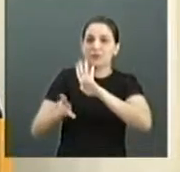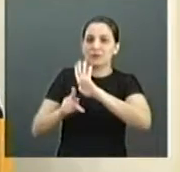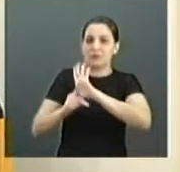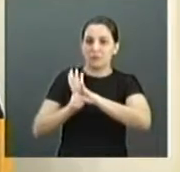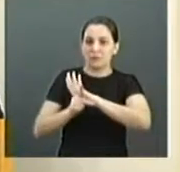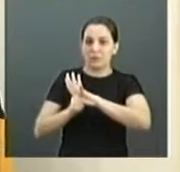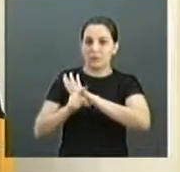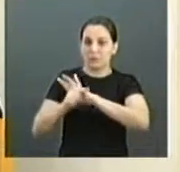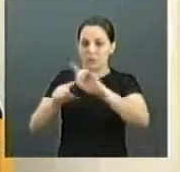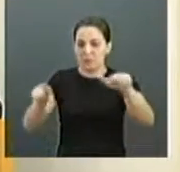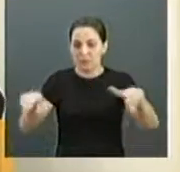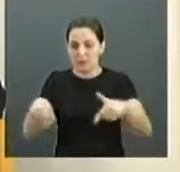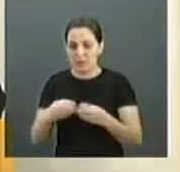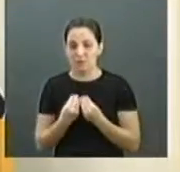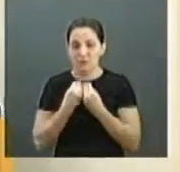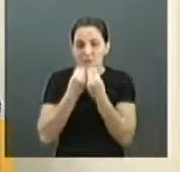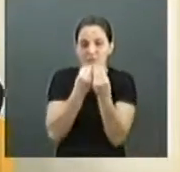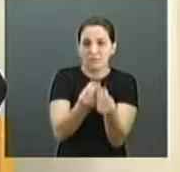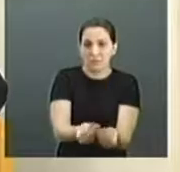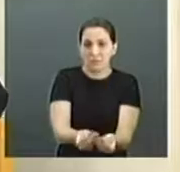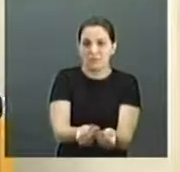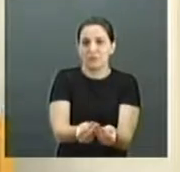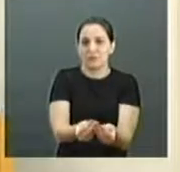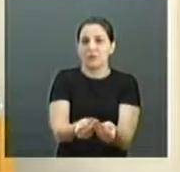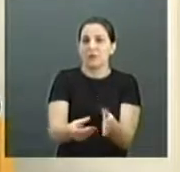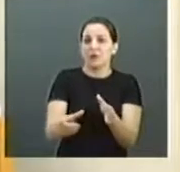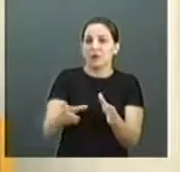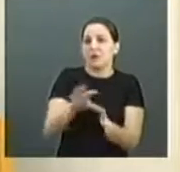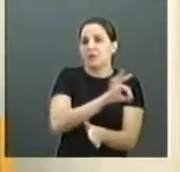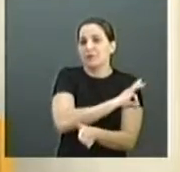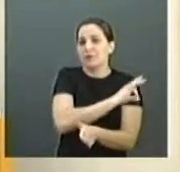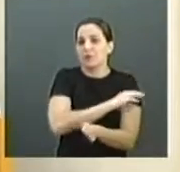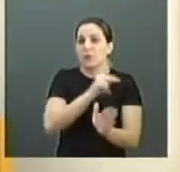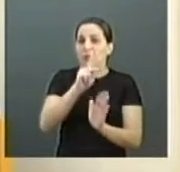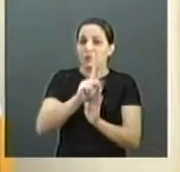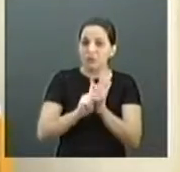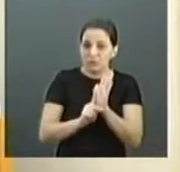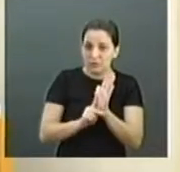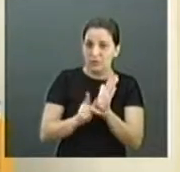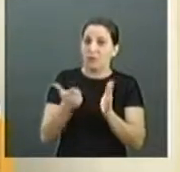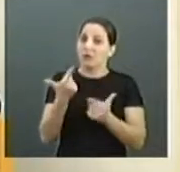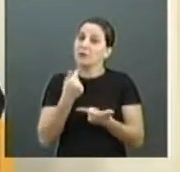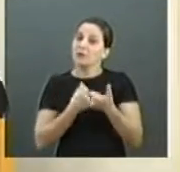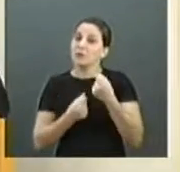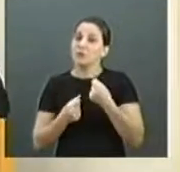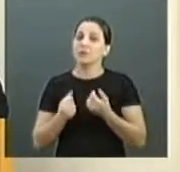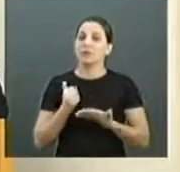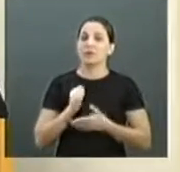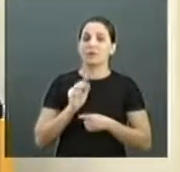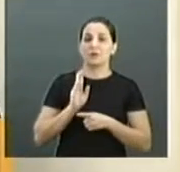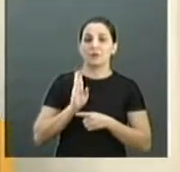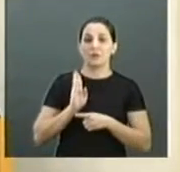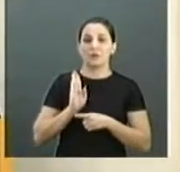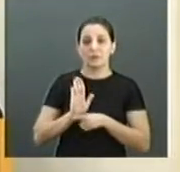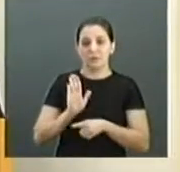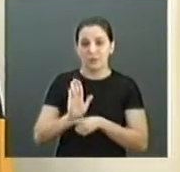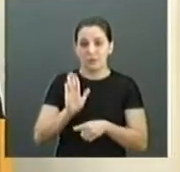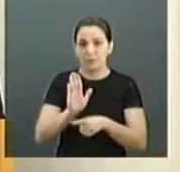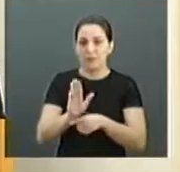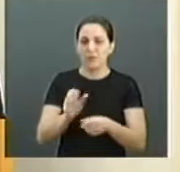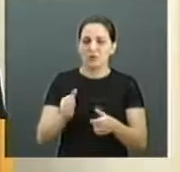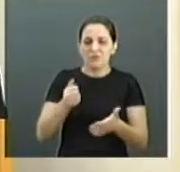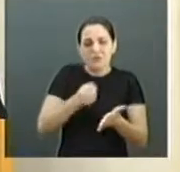uma concessão da prefeitura, voltado especificamente para o projeto da economia solidária, A nossa luta é para que isso